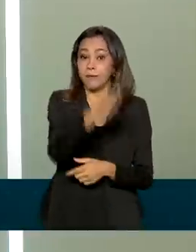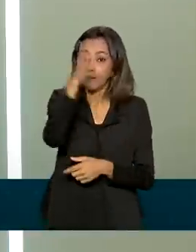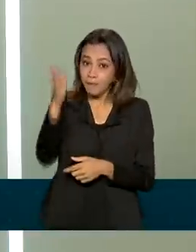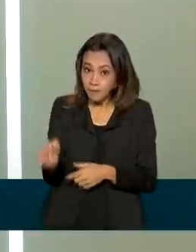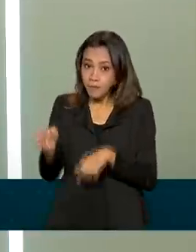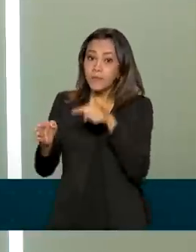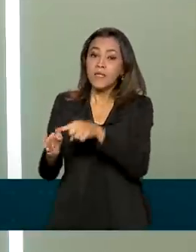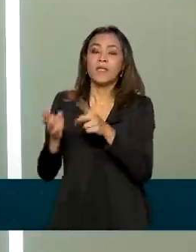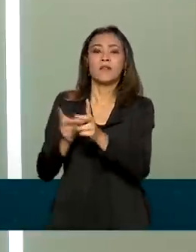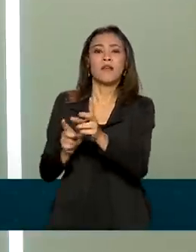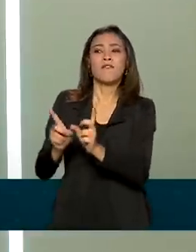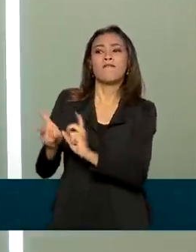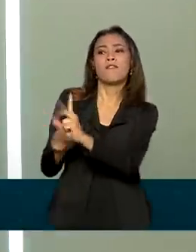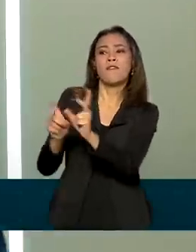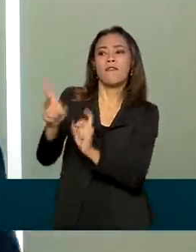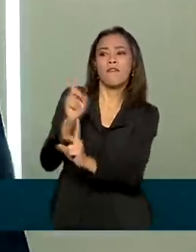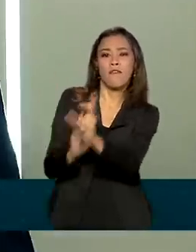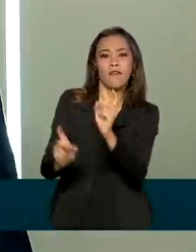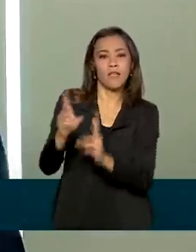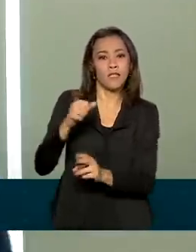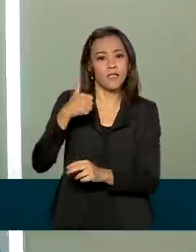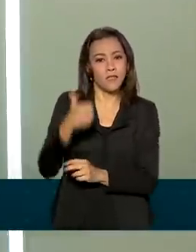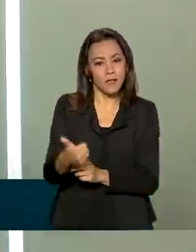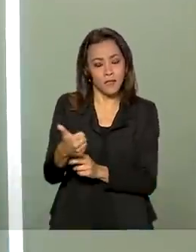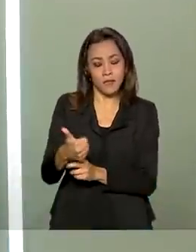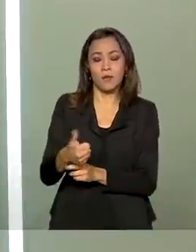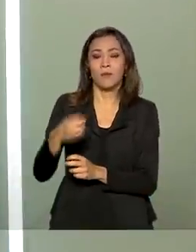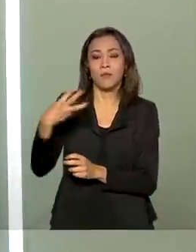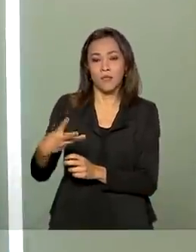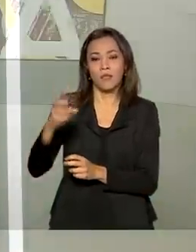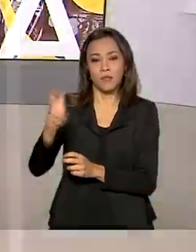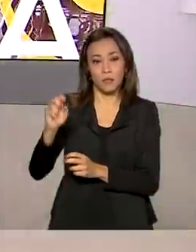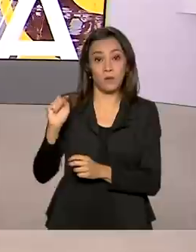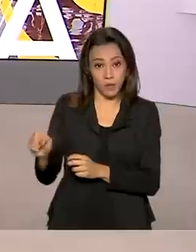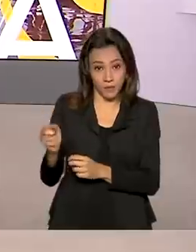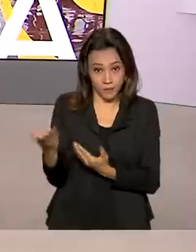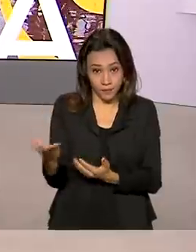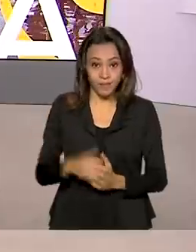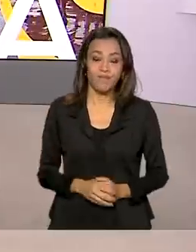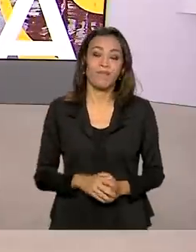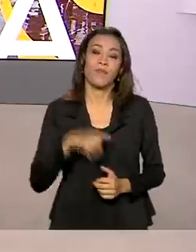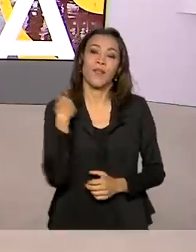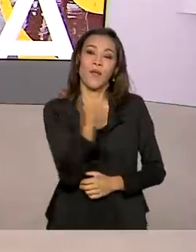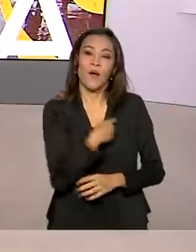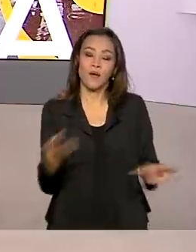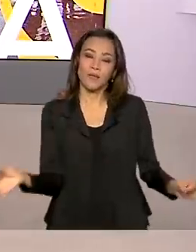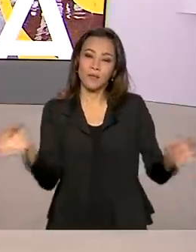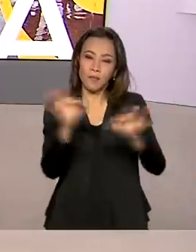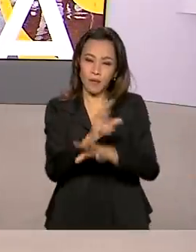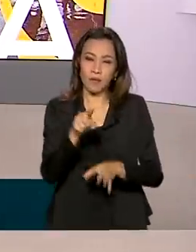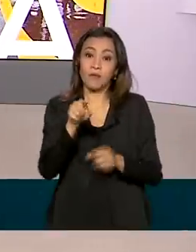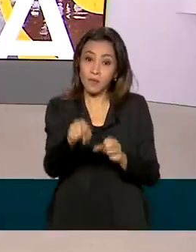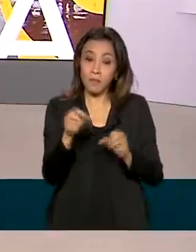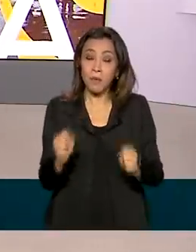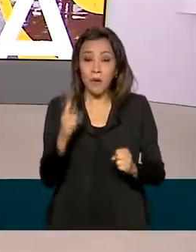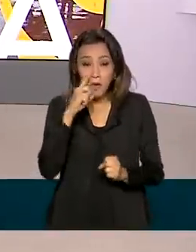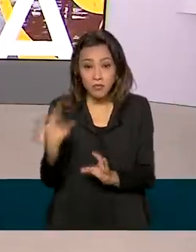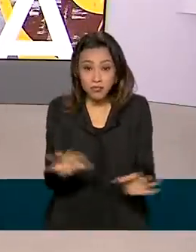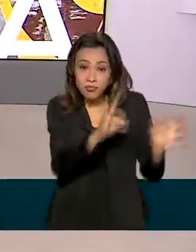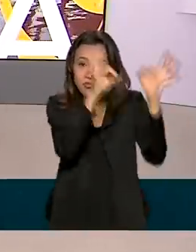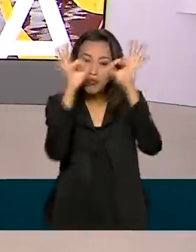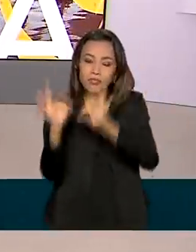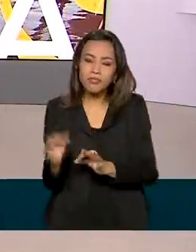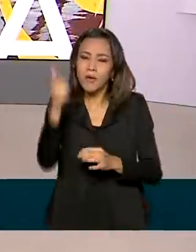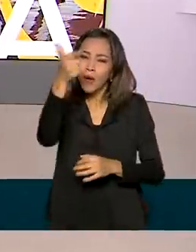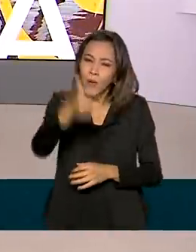em seguida, o comércio com 135 mil novos postos. O Brasil em Dia fica por aqui. Você pode rever as nossas